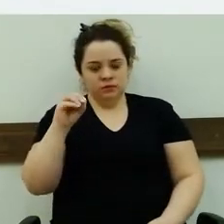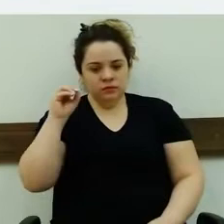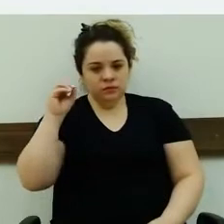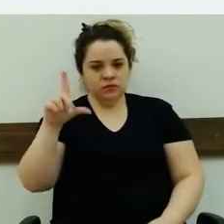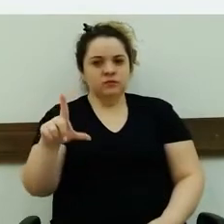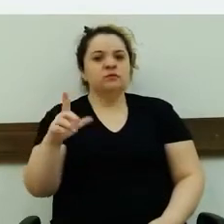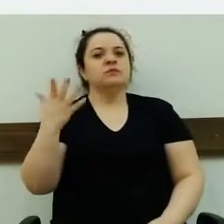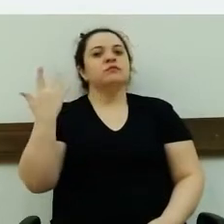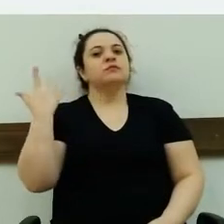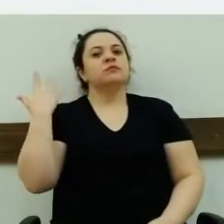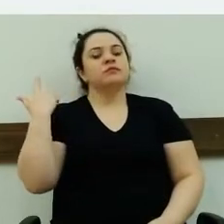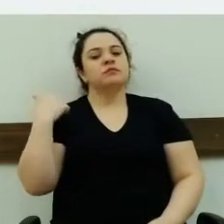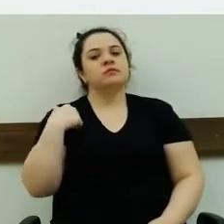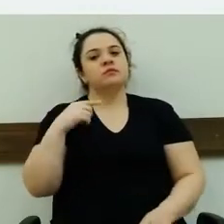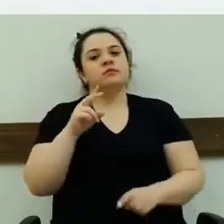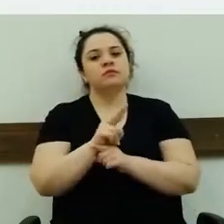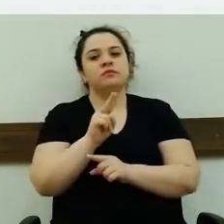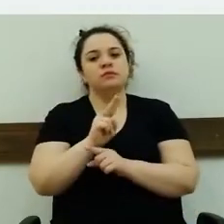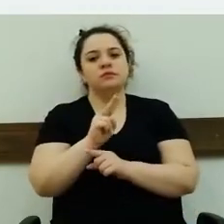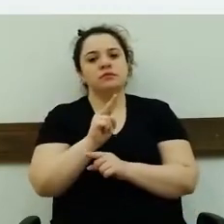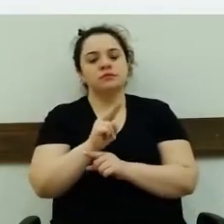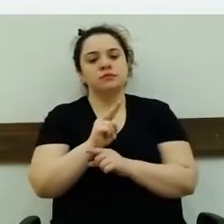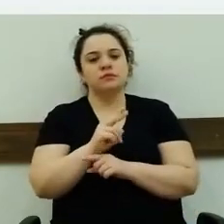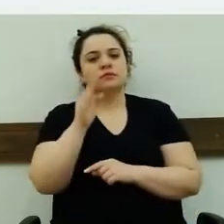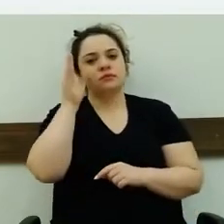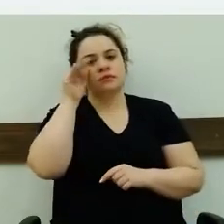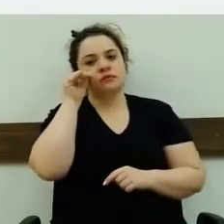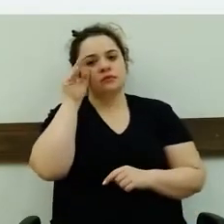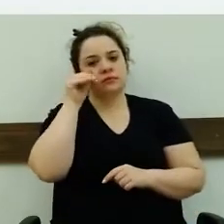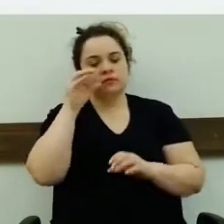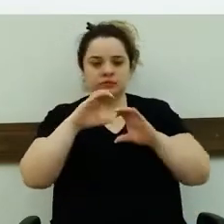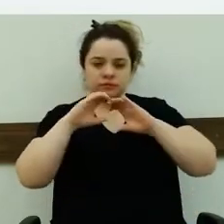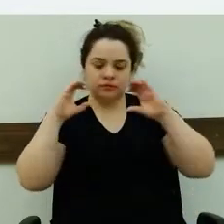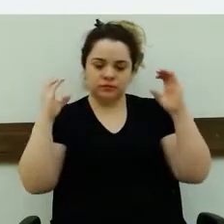presença, o servidor dessa Casa de Lei.